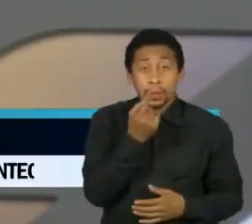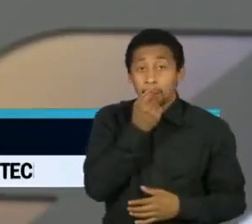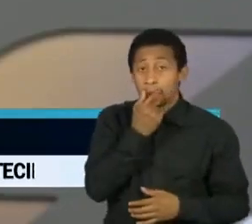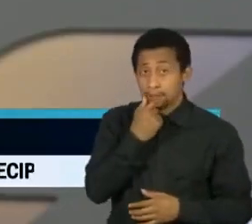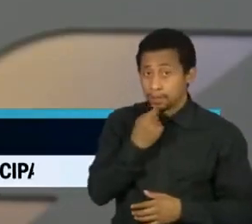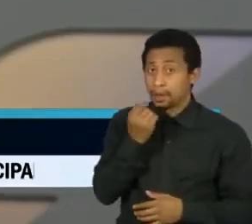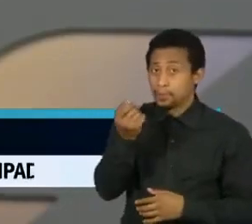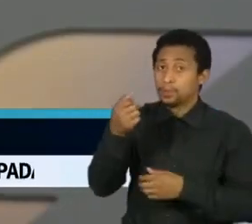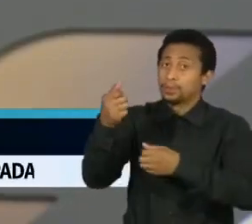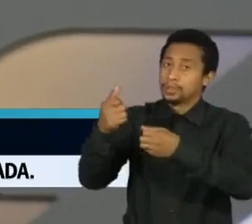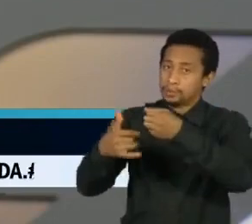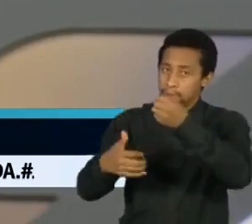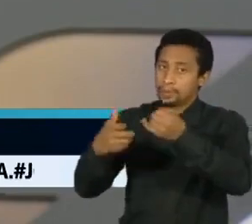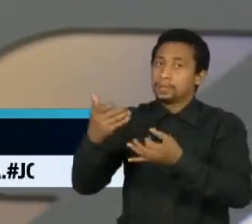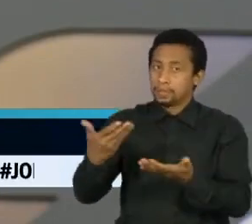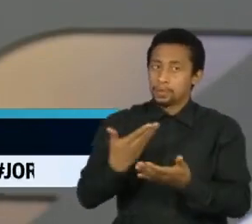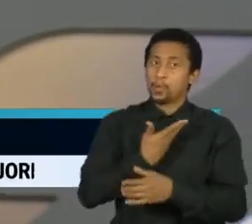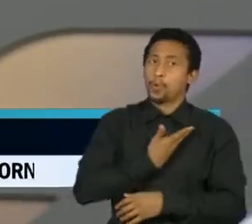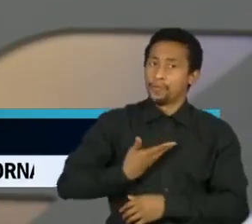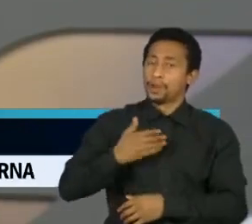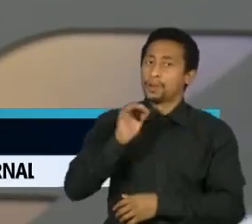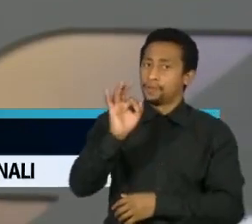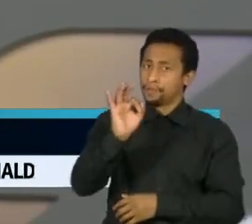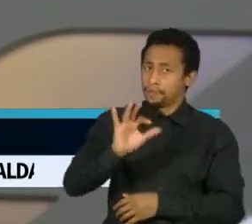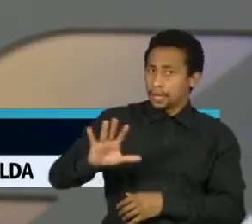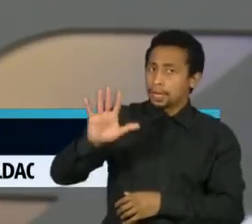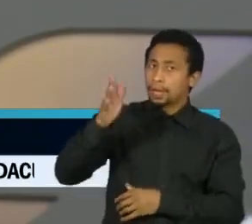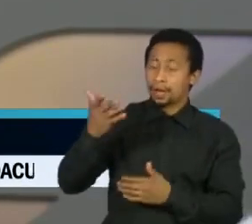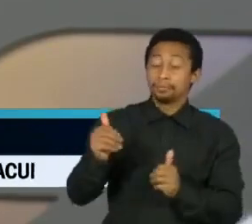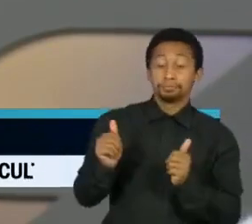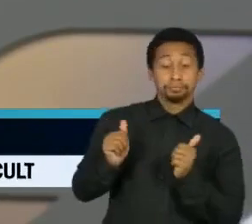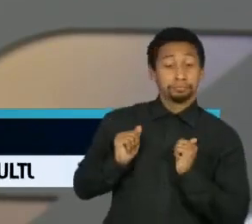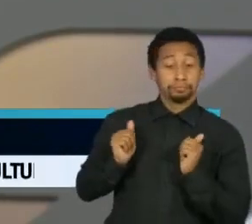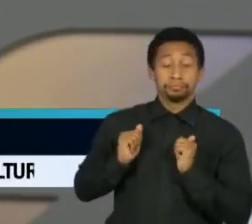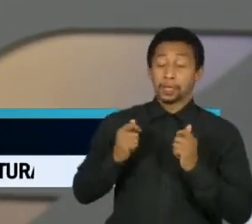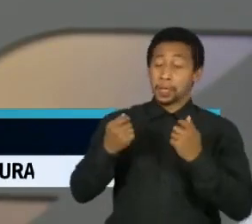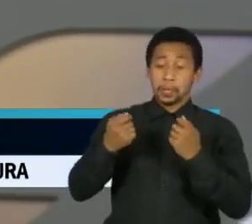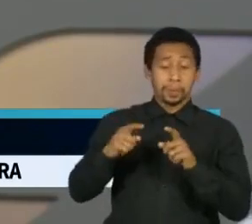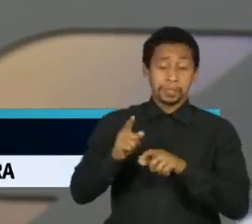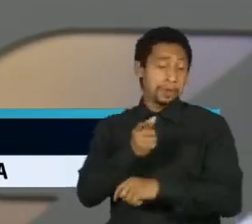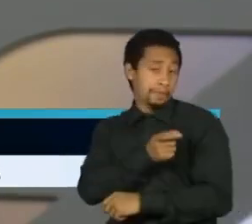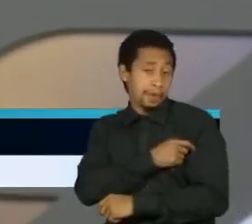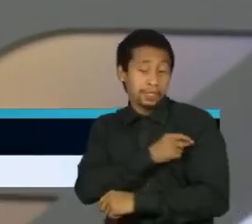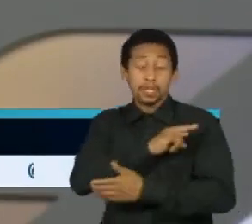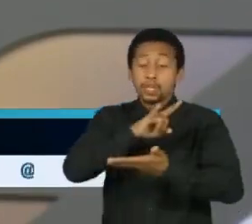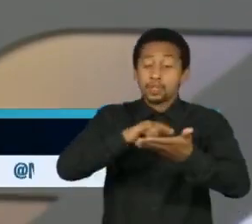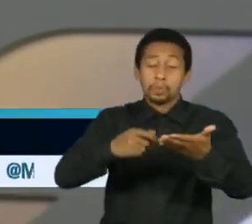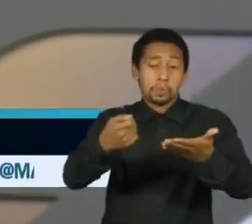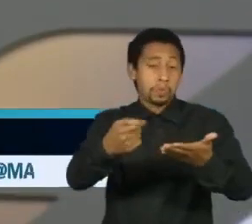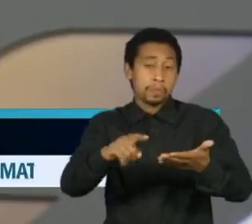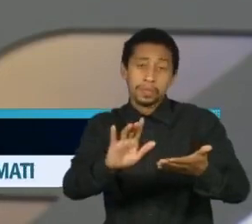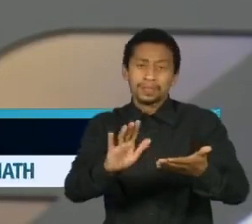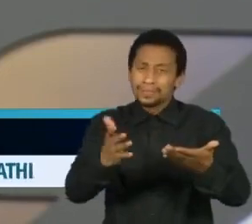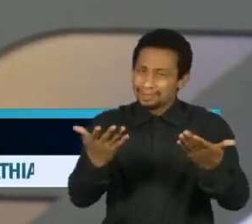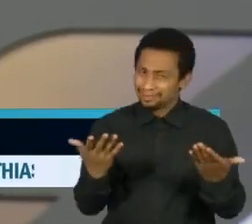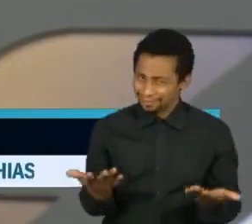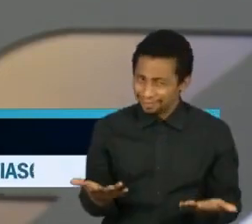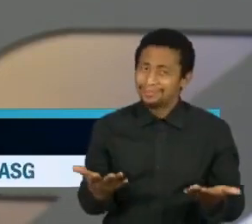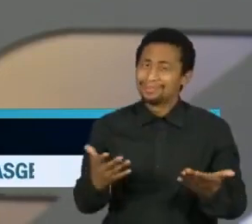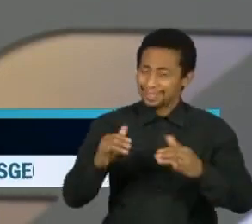aqui, enquanto o governo federal continuar com uma atitude negacionista, a situação